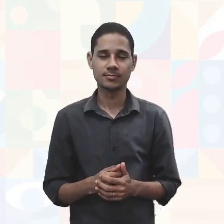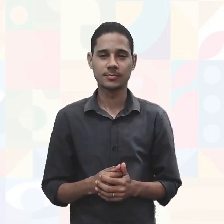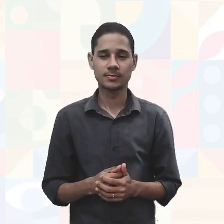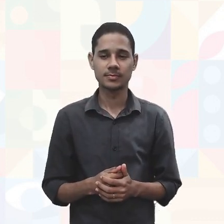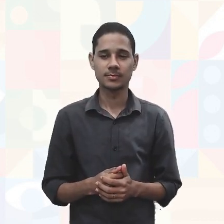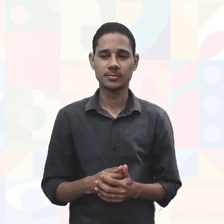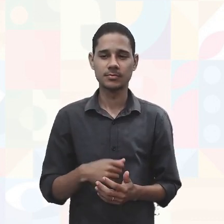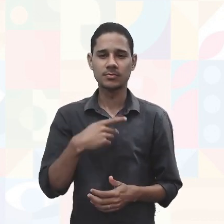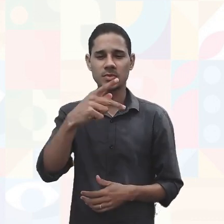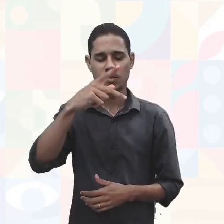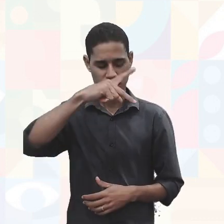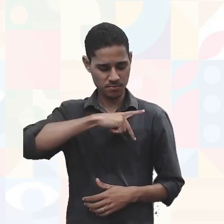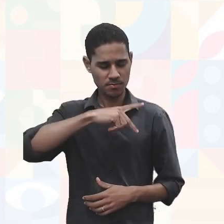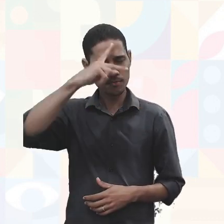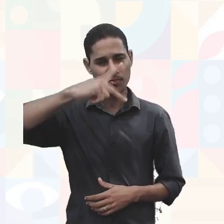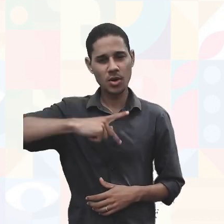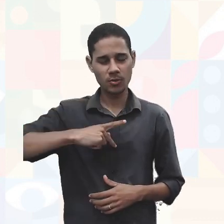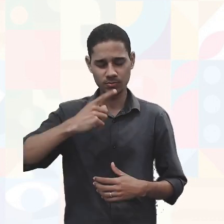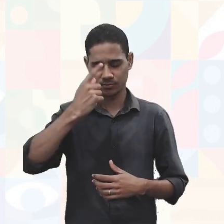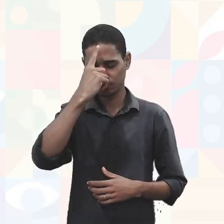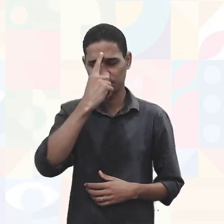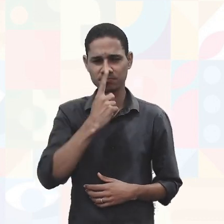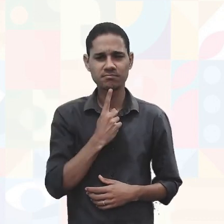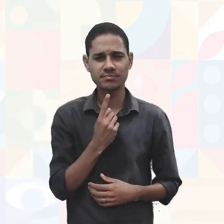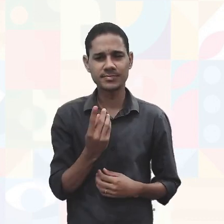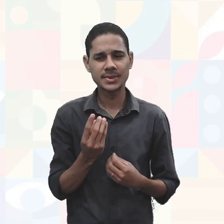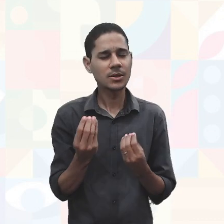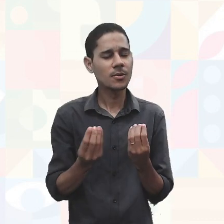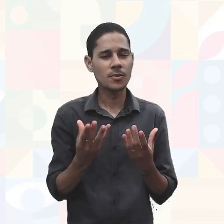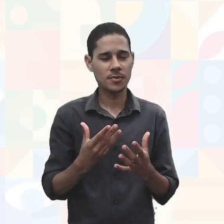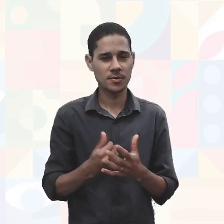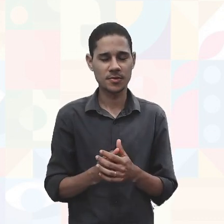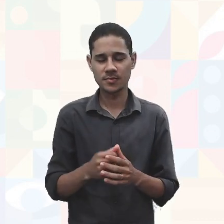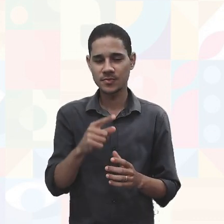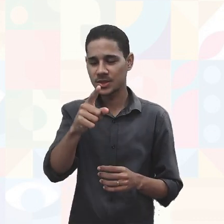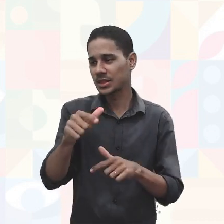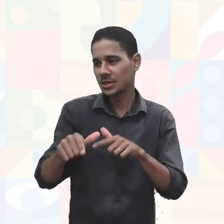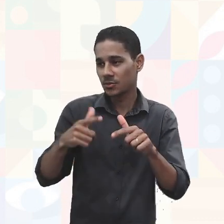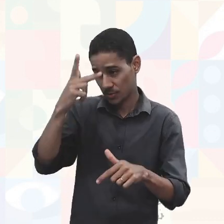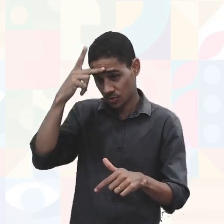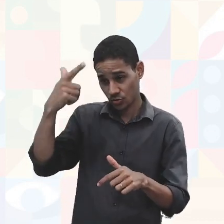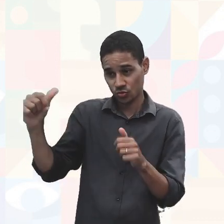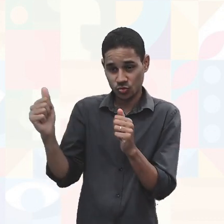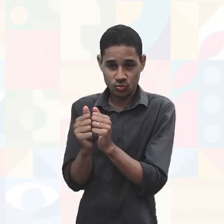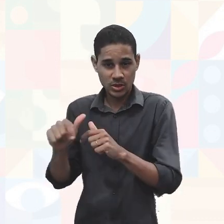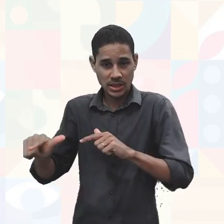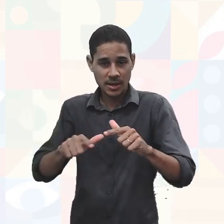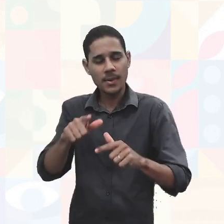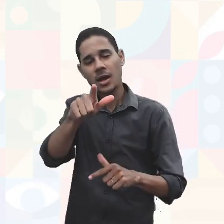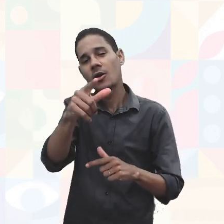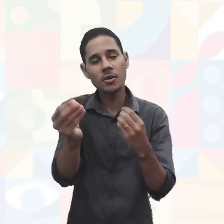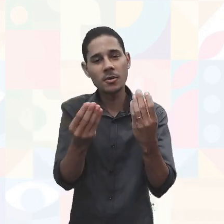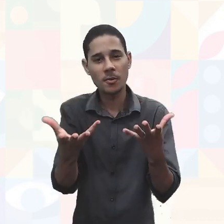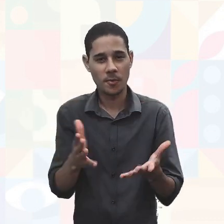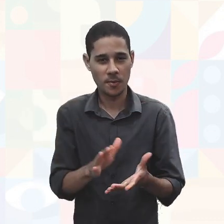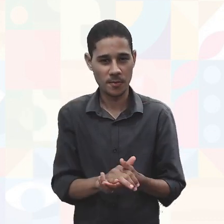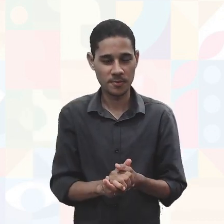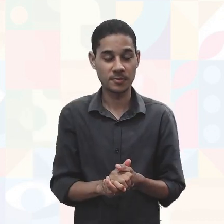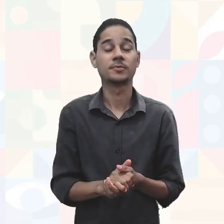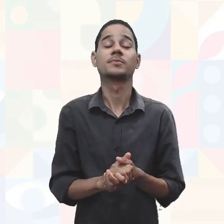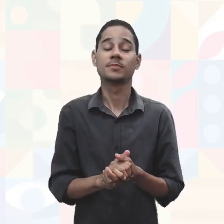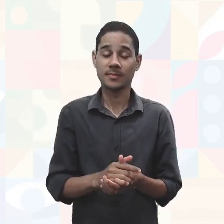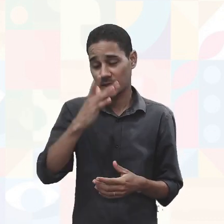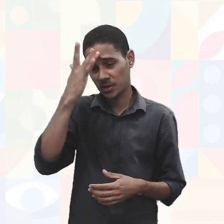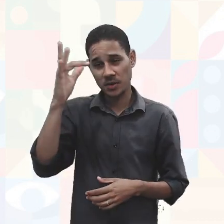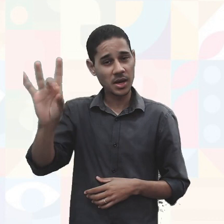particular, o seu perfil de trabalhar com o outro. Então, cada pessoa